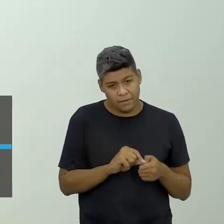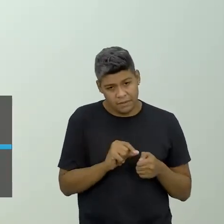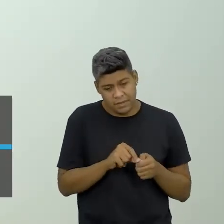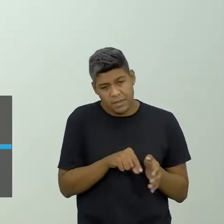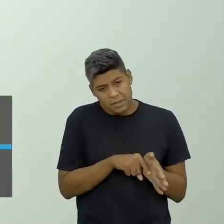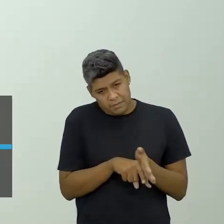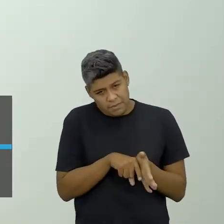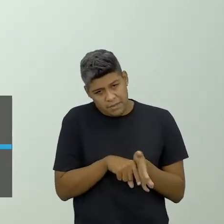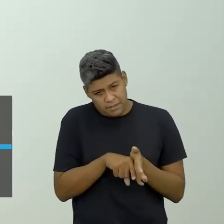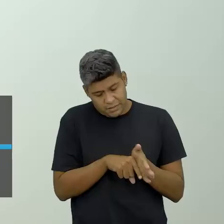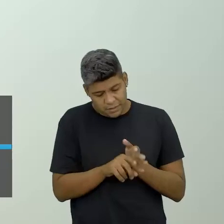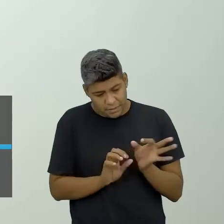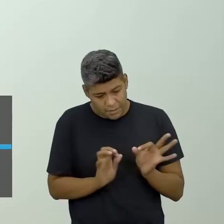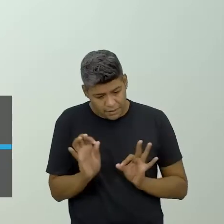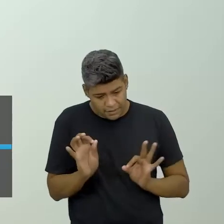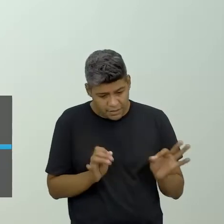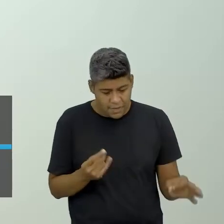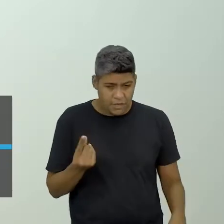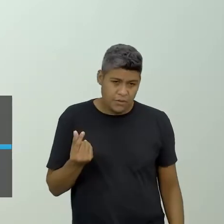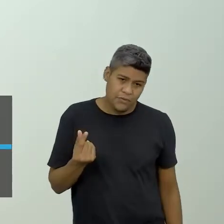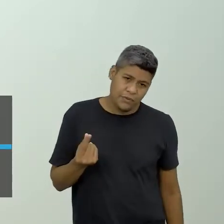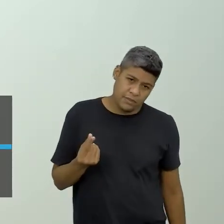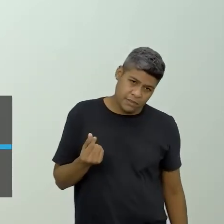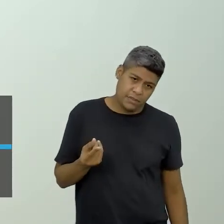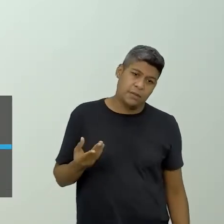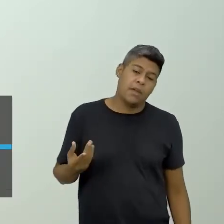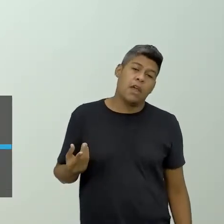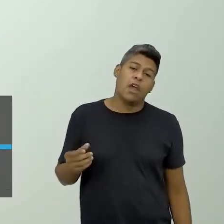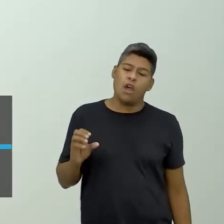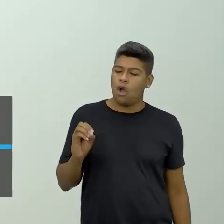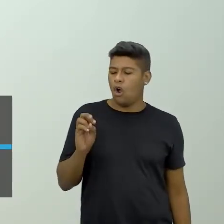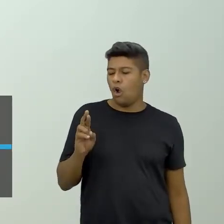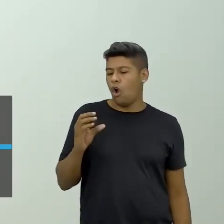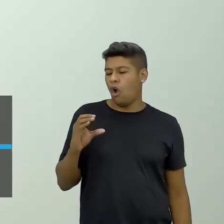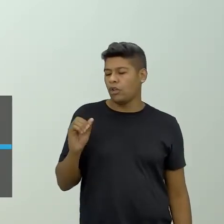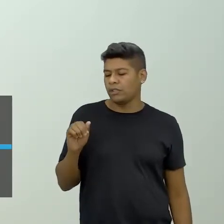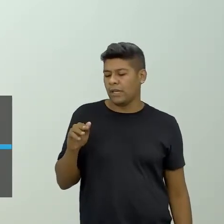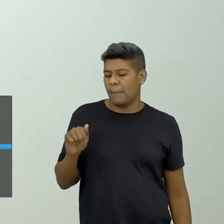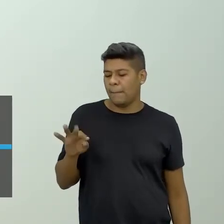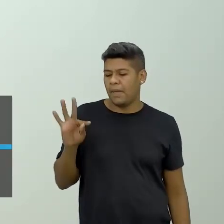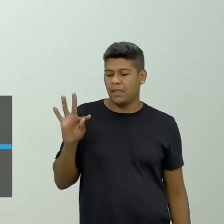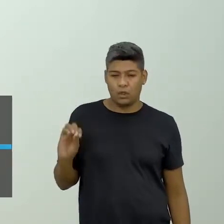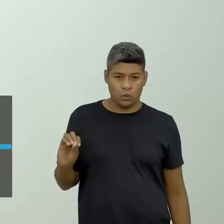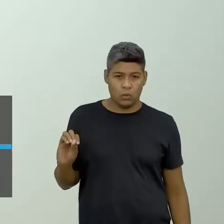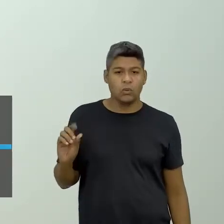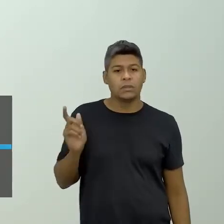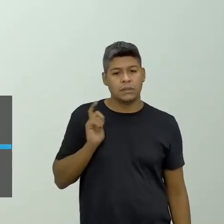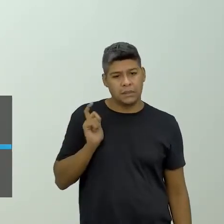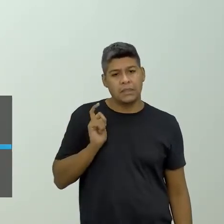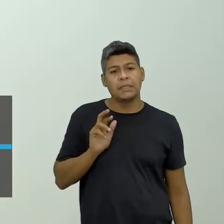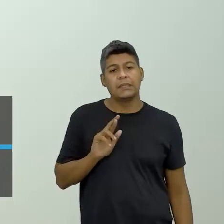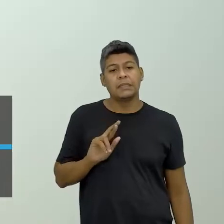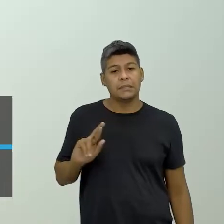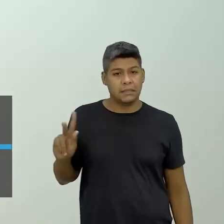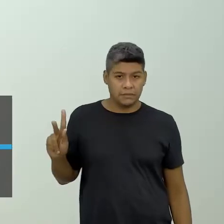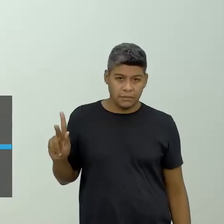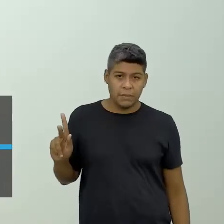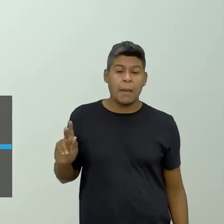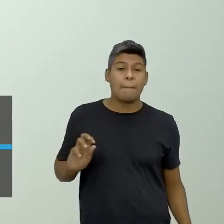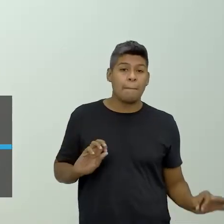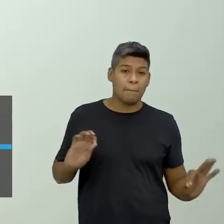pesquisa sobre planejamento financeiro e orçamento financeiro, que tem diferença aí de